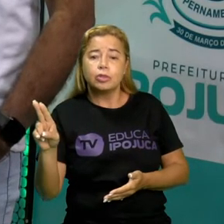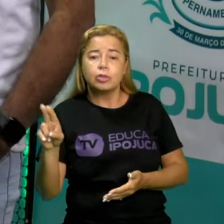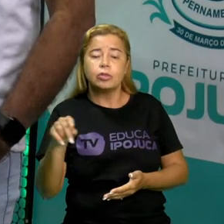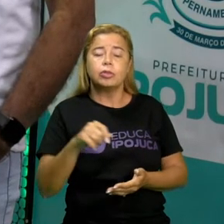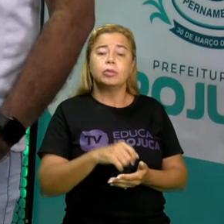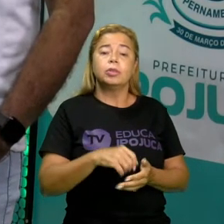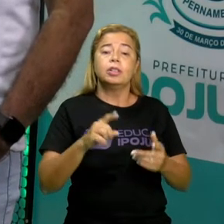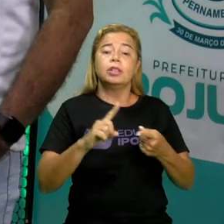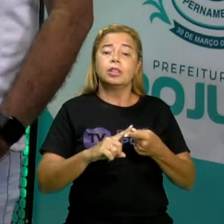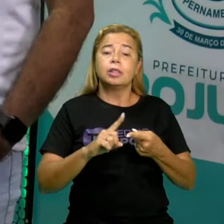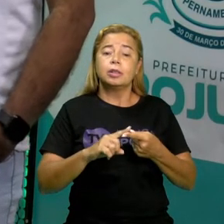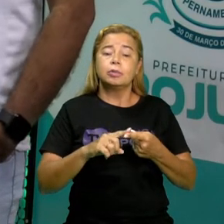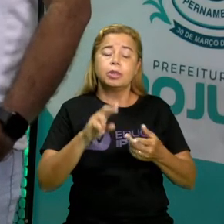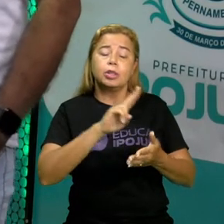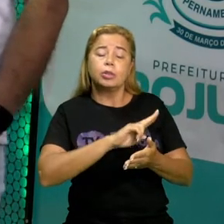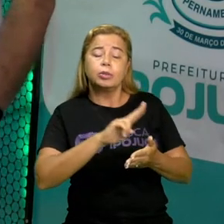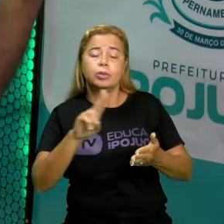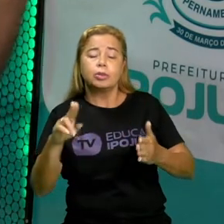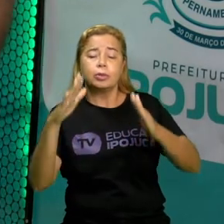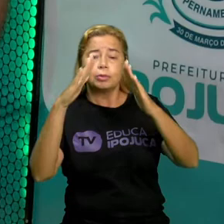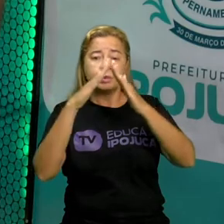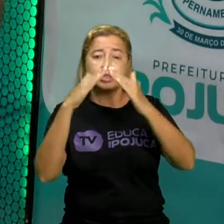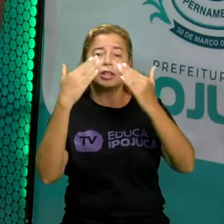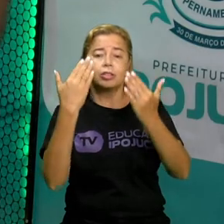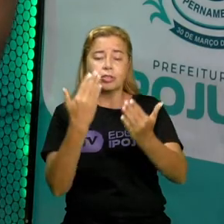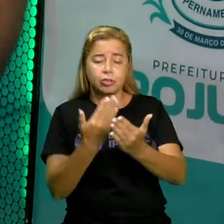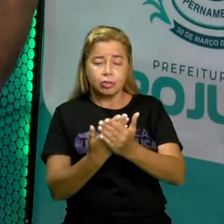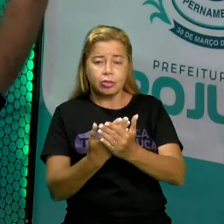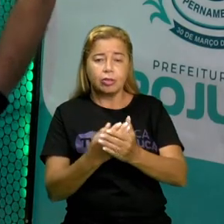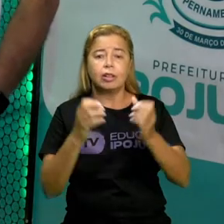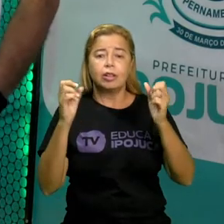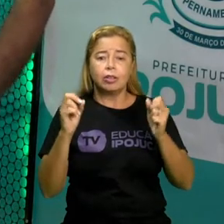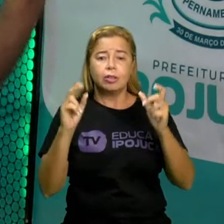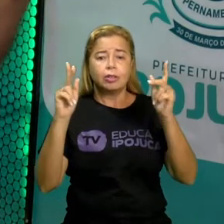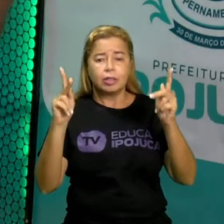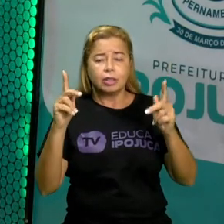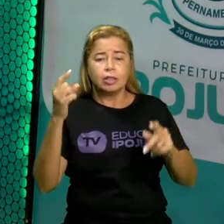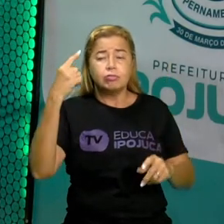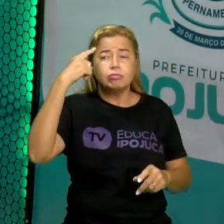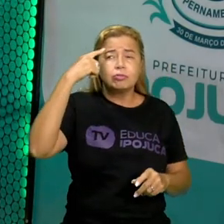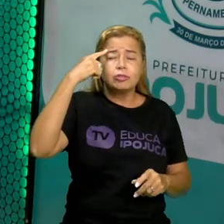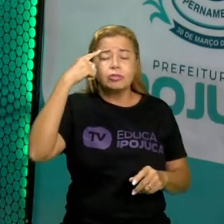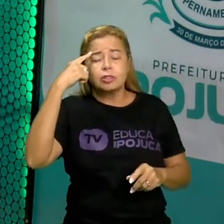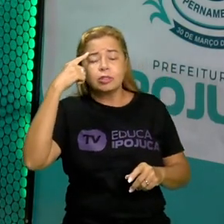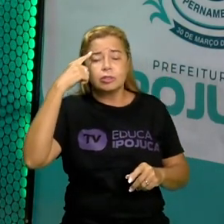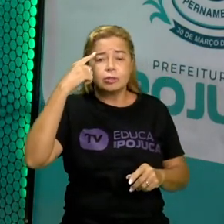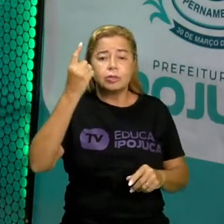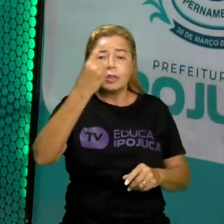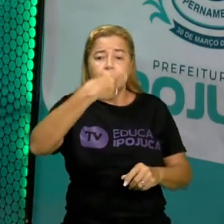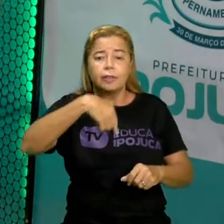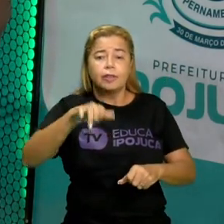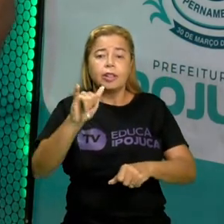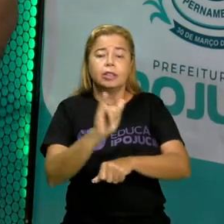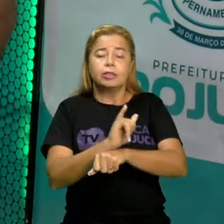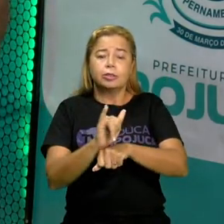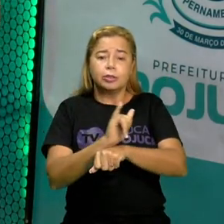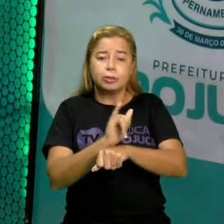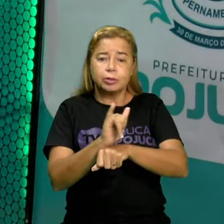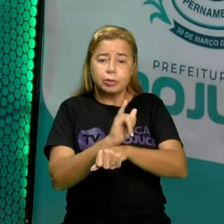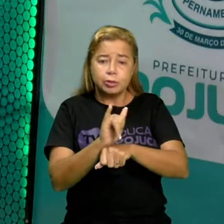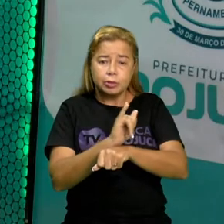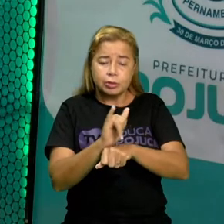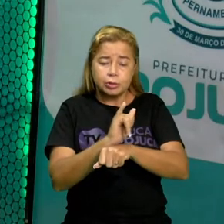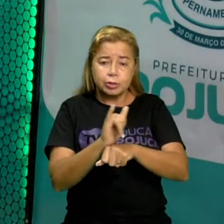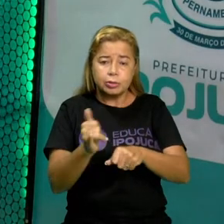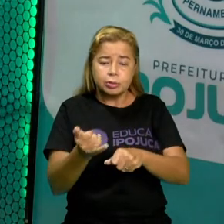escola, tá bom? Foi um prazer estar com vocês. Se tiverem qualquer dúvida, vai lá no canal do YouTube, faz um comentário. Professor